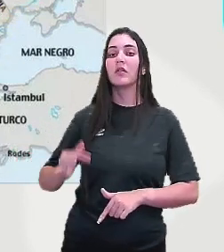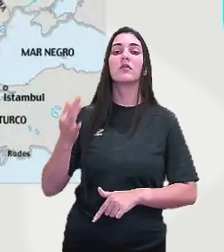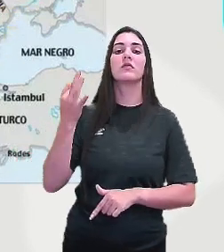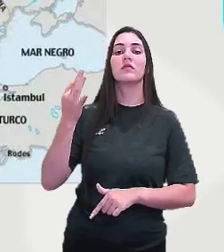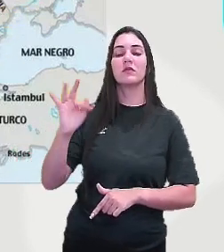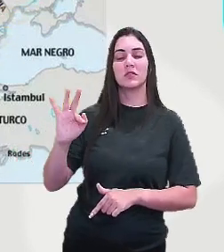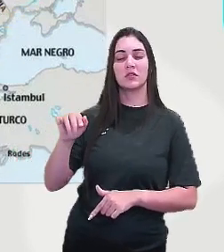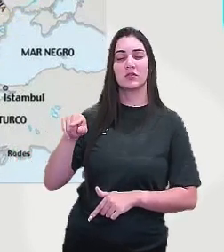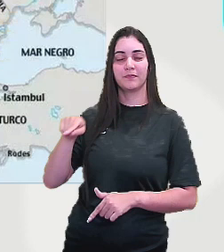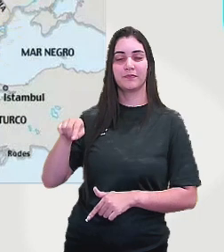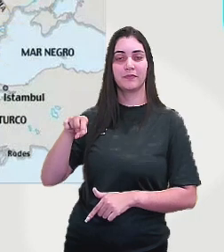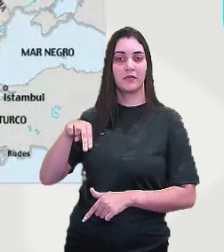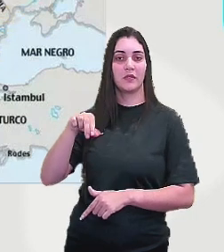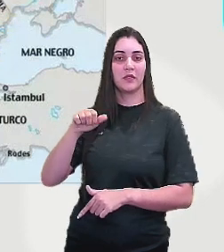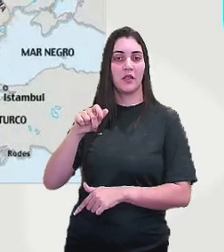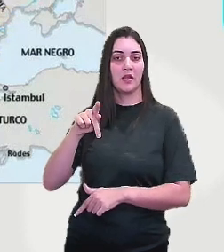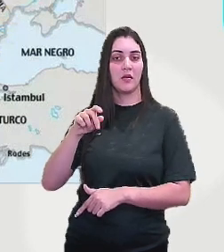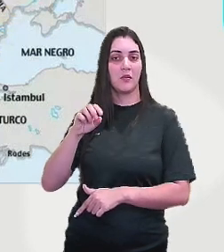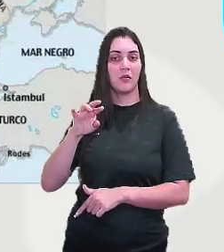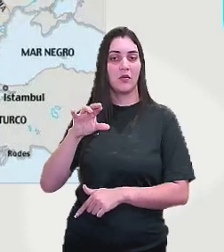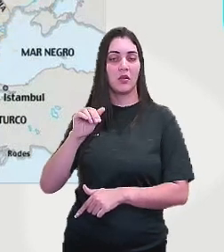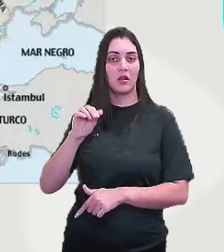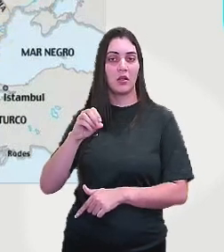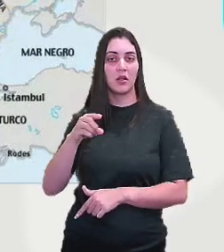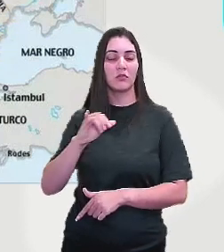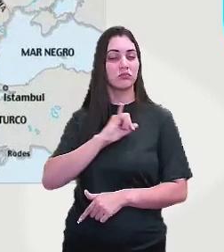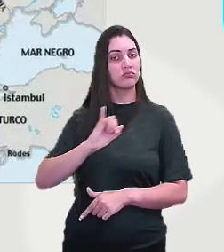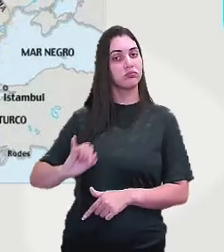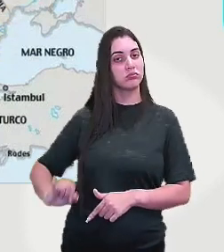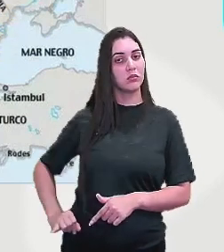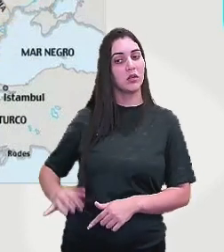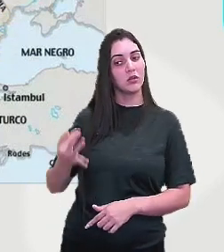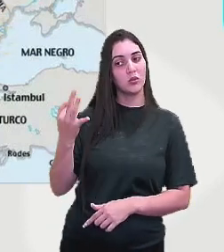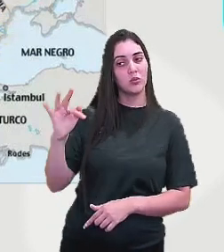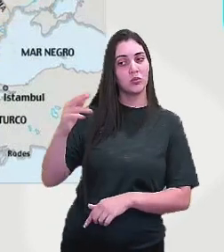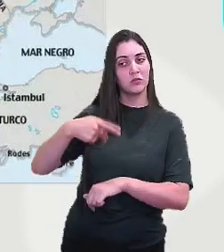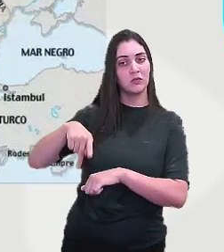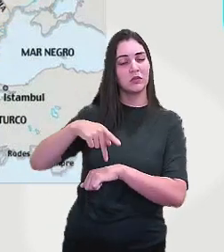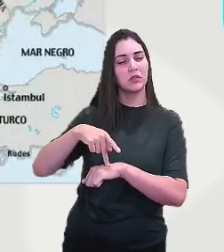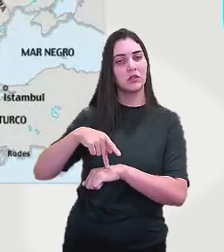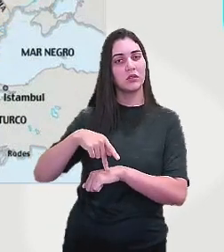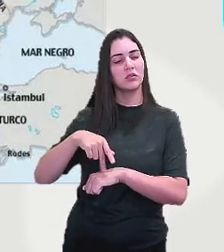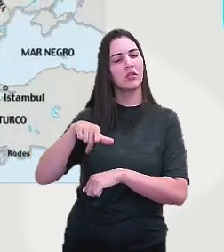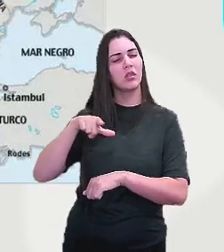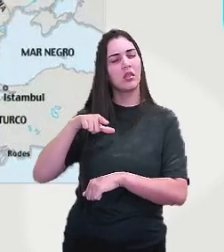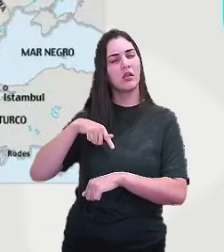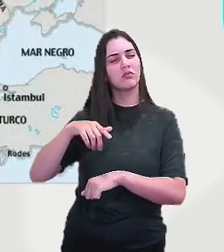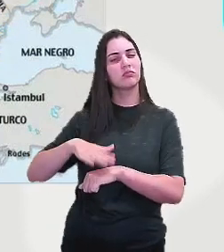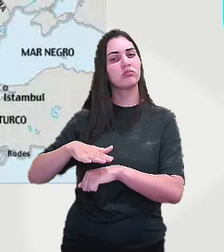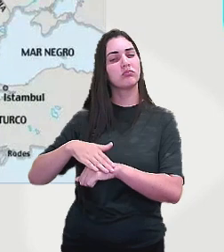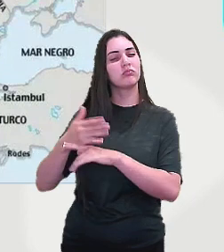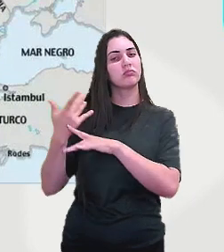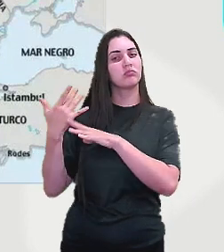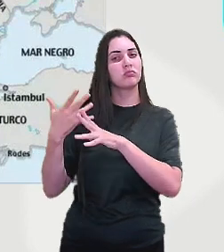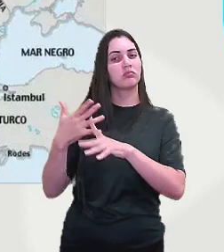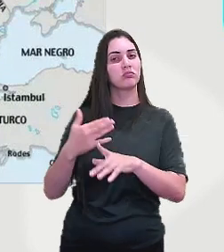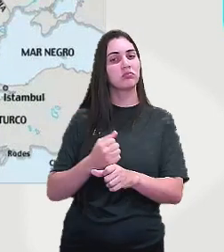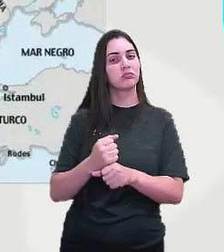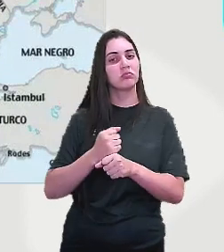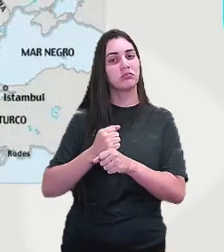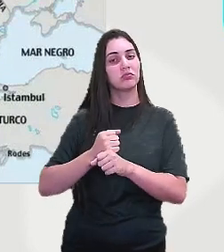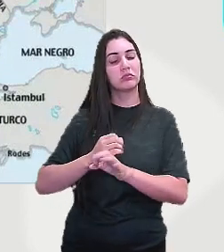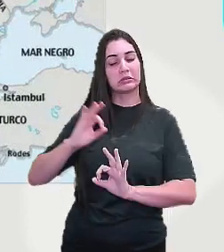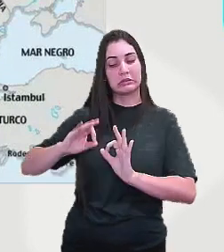um imperador francês que teve ali durante algum tempo o domínio de toda essa região